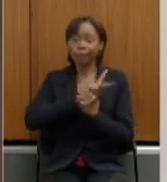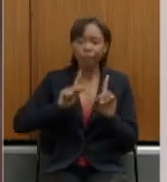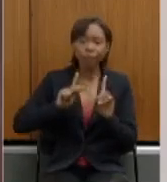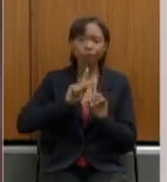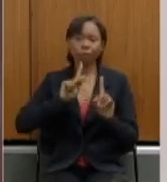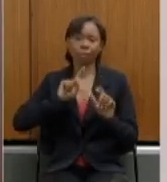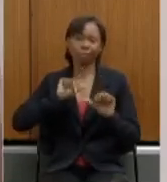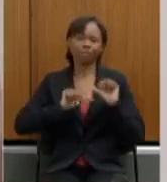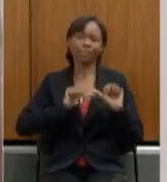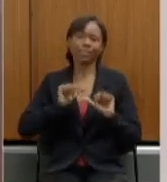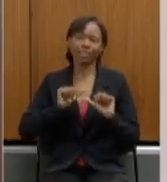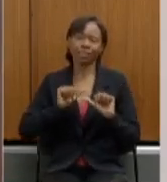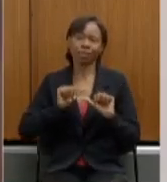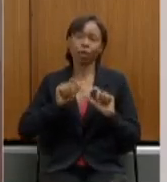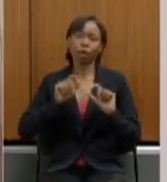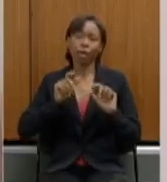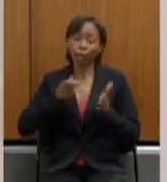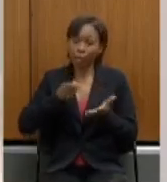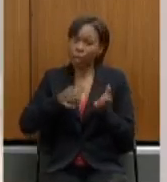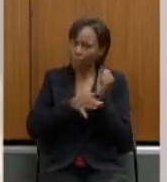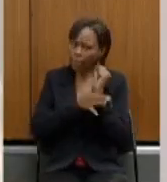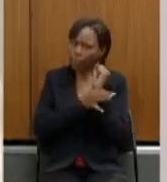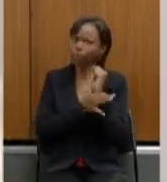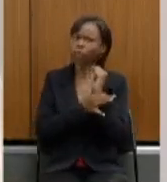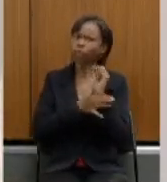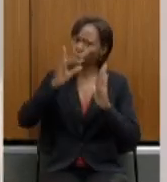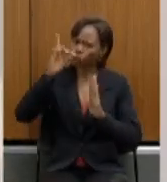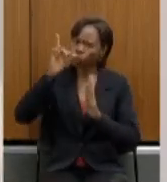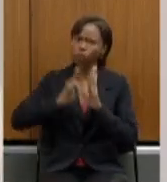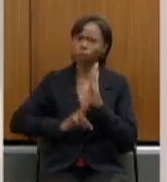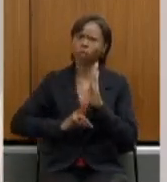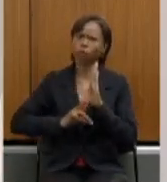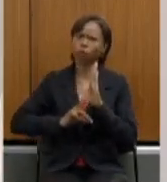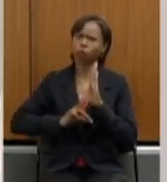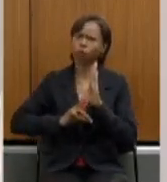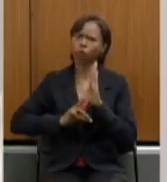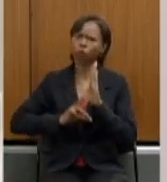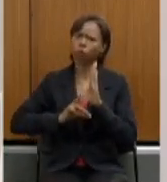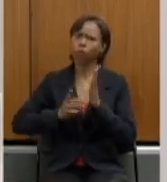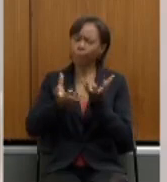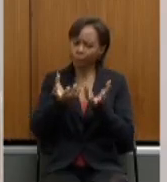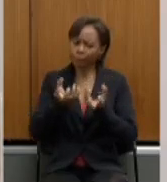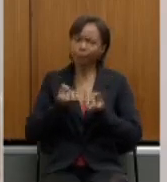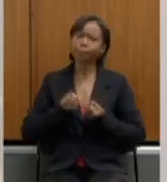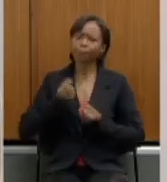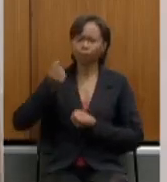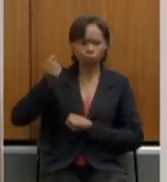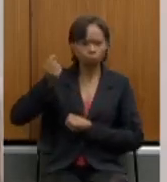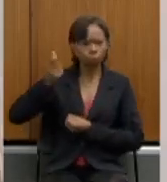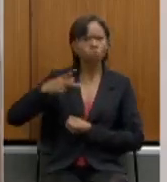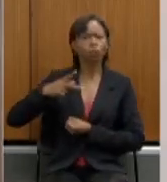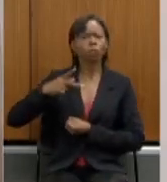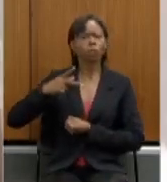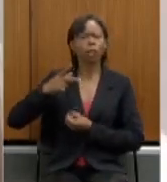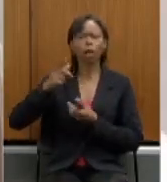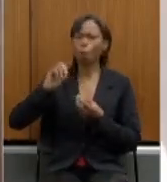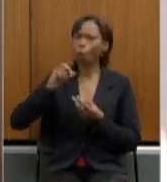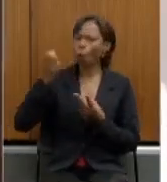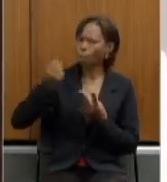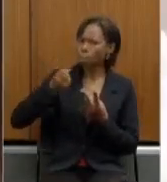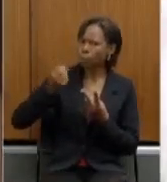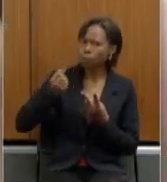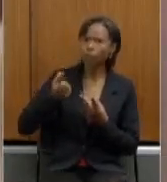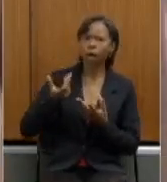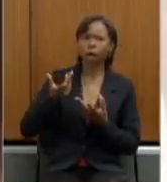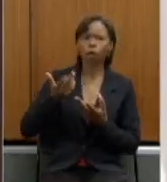o efetivo pagamento, garantir o direito efetivo de receber a aposentadoria e a sua pensão quando você